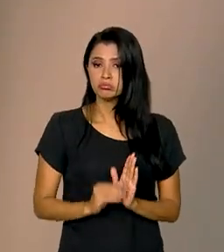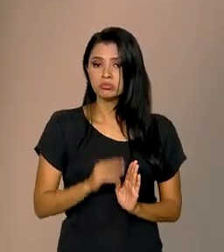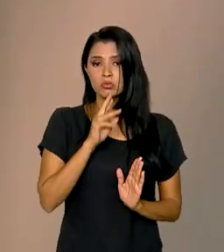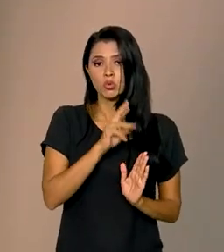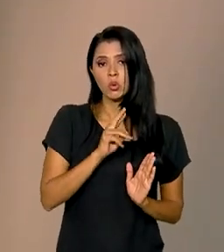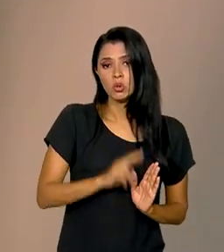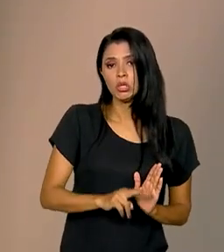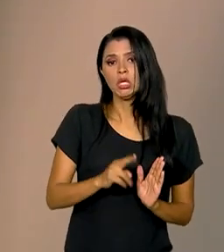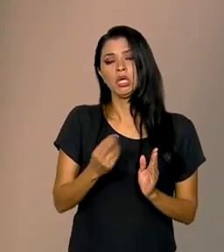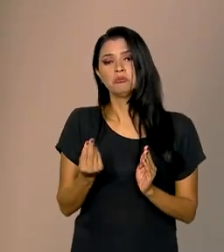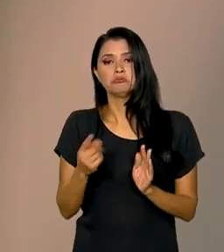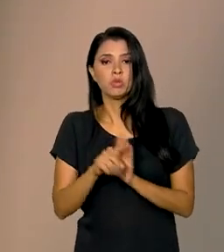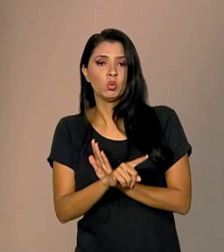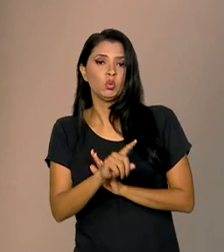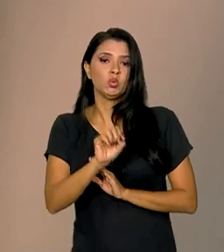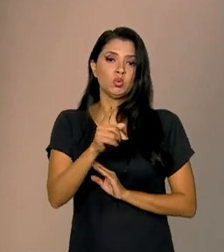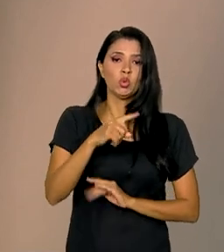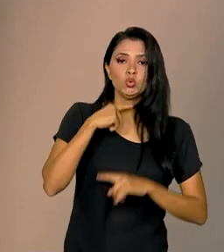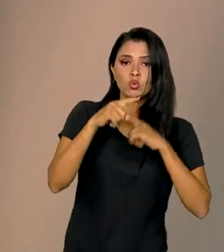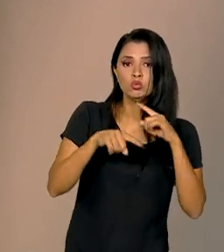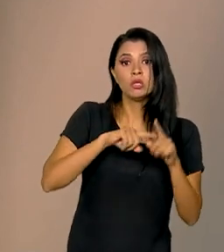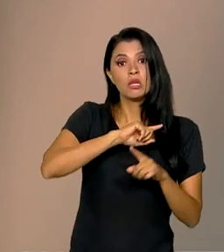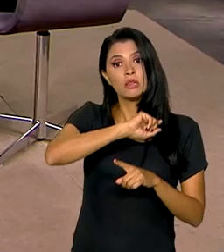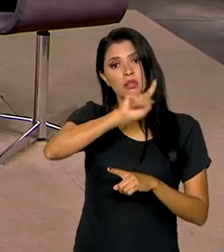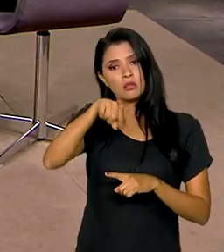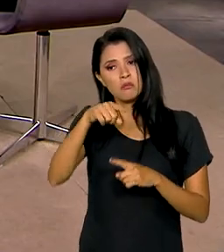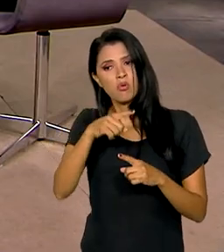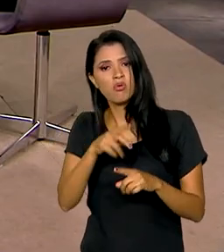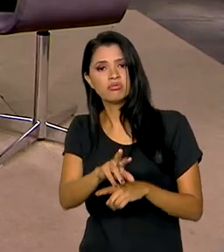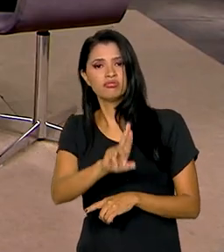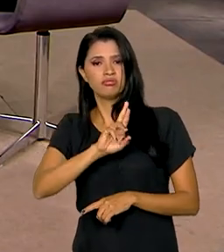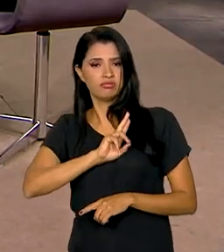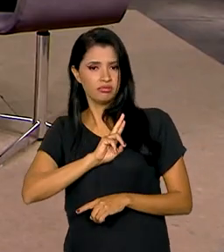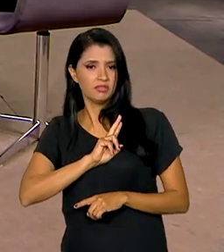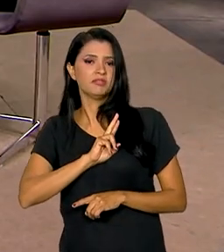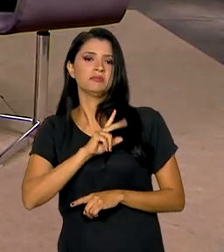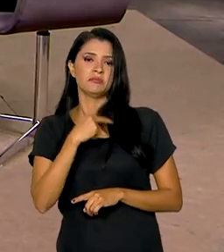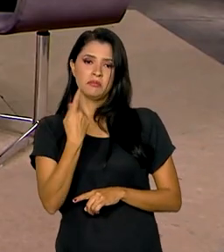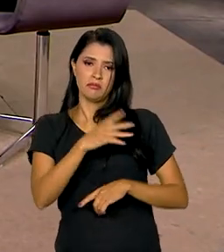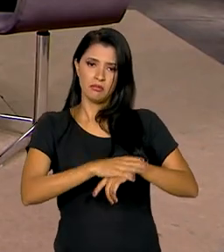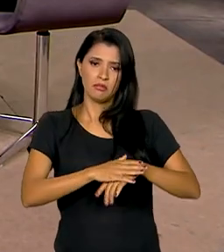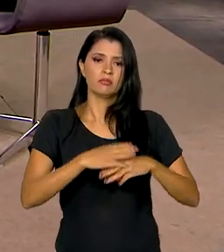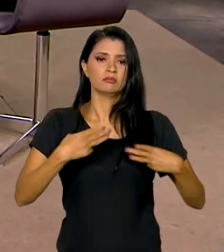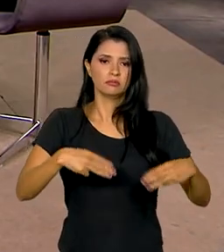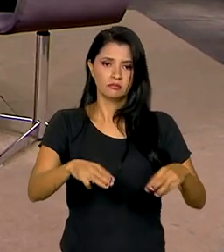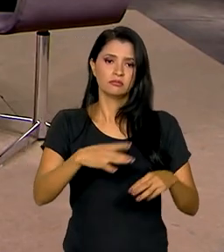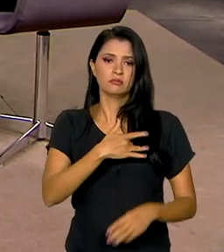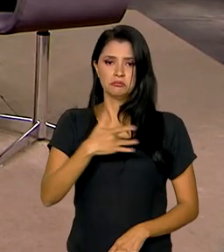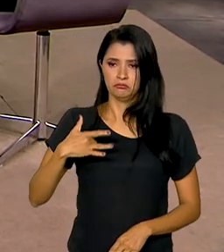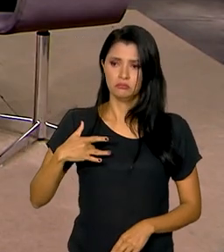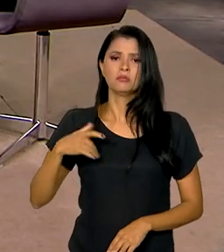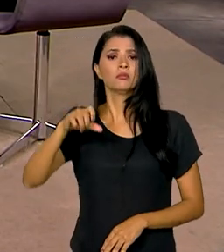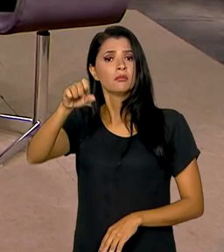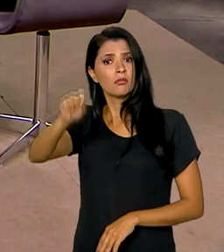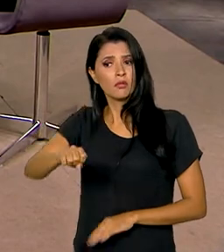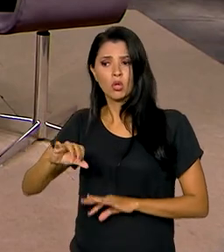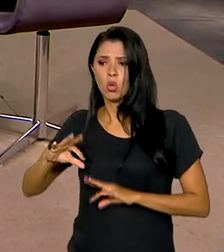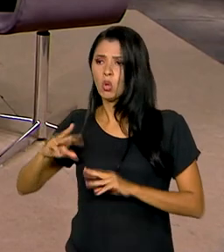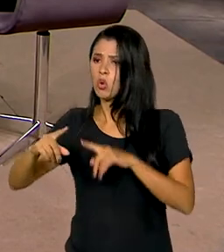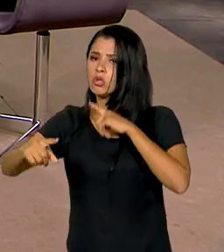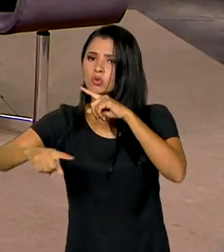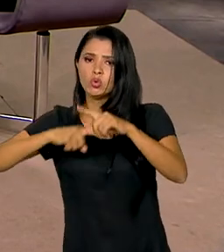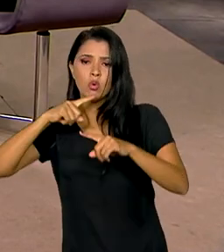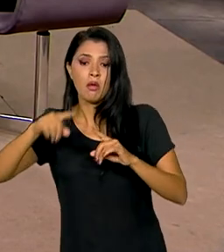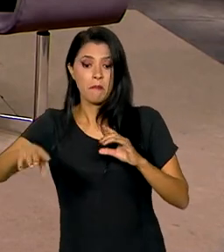pergunta, alguma dúvida que será respondida pelo Ministério da Saúde. Exatamente. Todas as dúvidas podem ser encaminhadas e nós